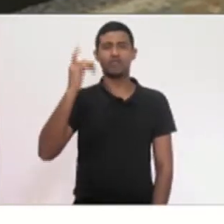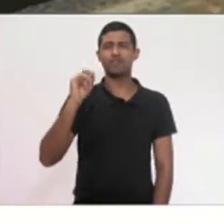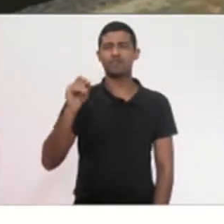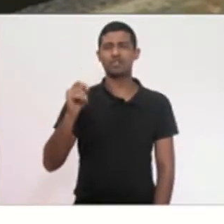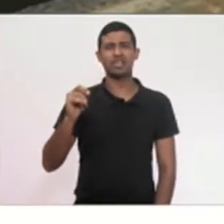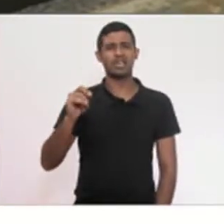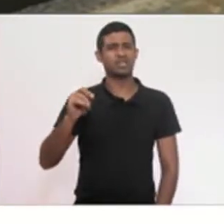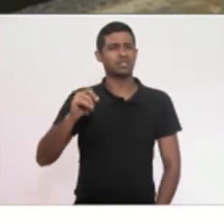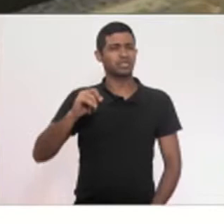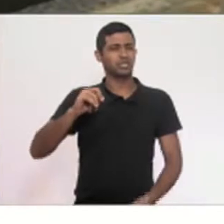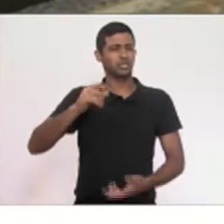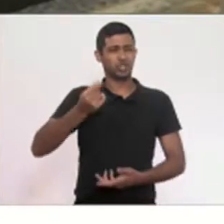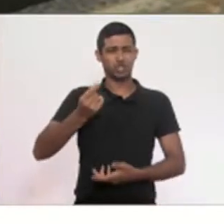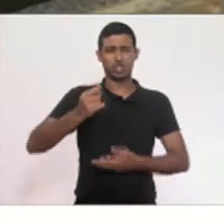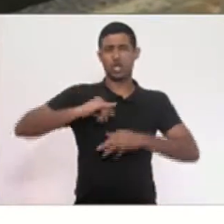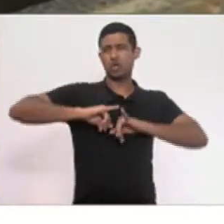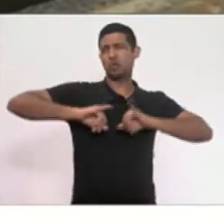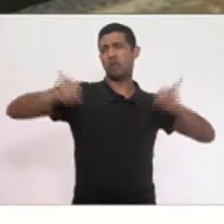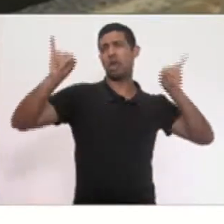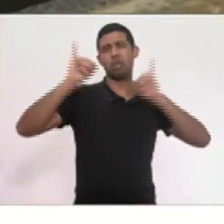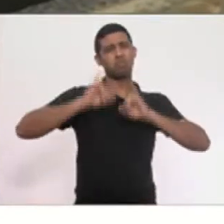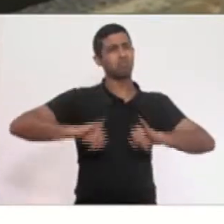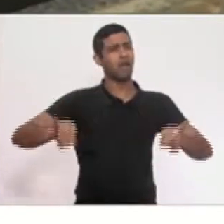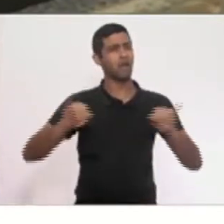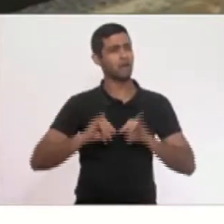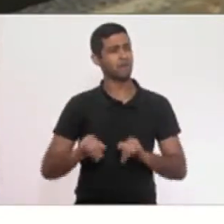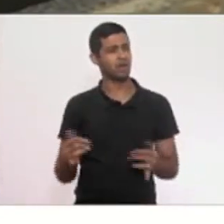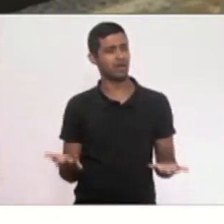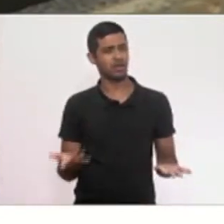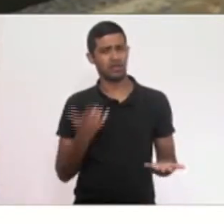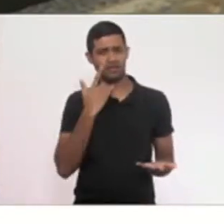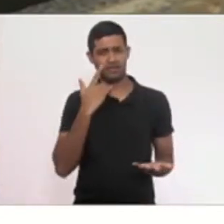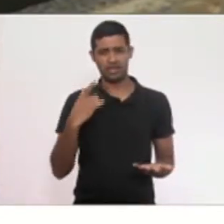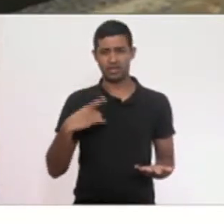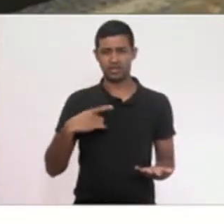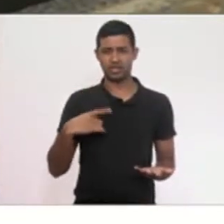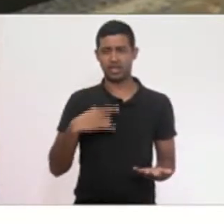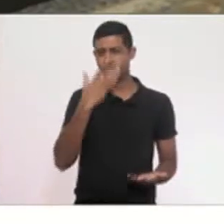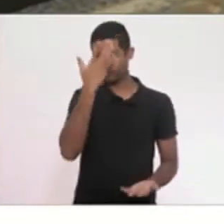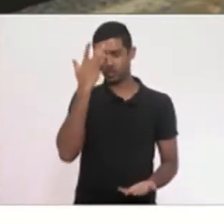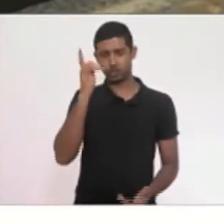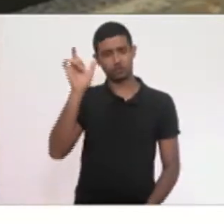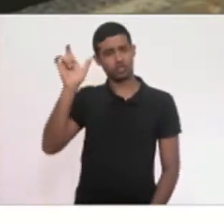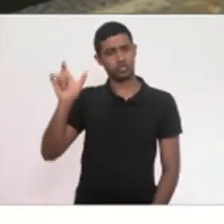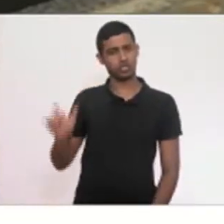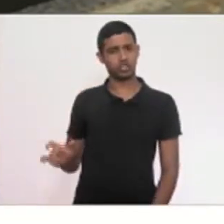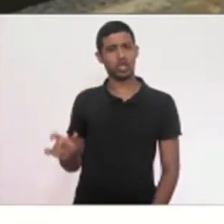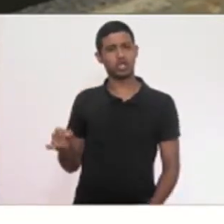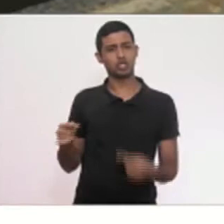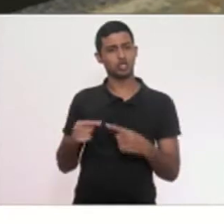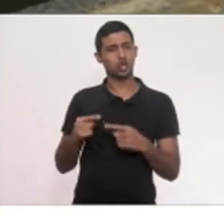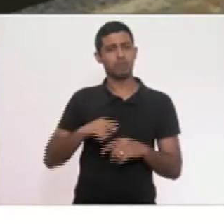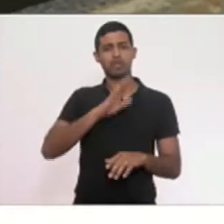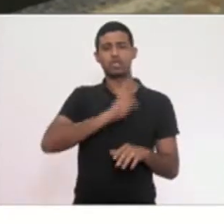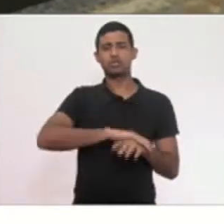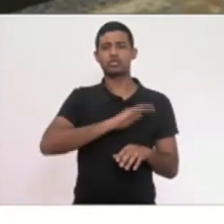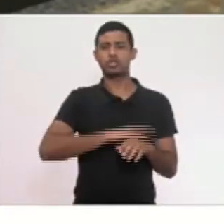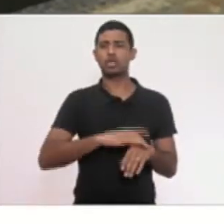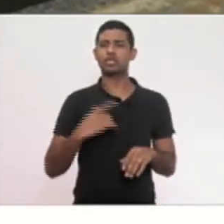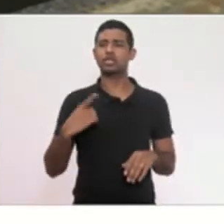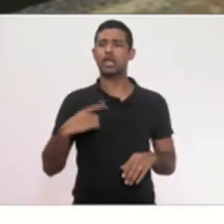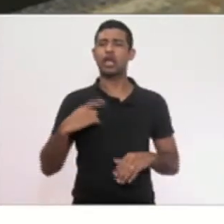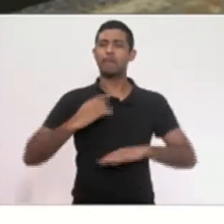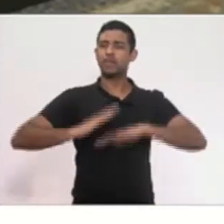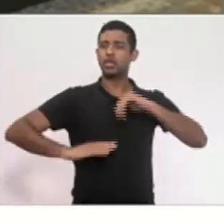publicidade. Botam pessoas que, teoricamente, têm o estereótipo da esquerda para dialogar com a esquerda,